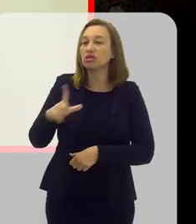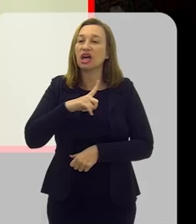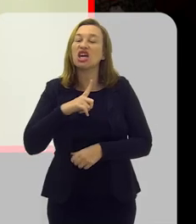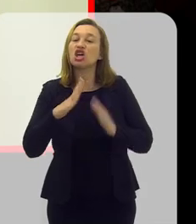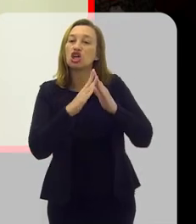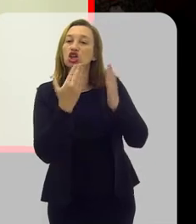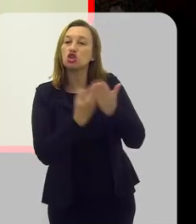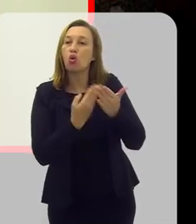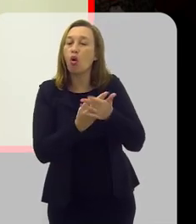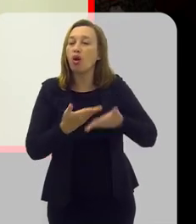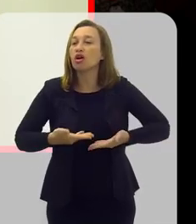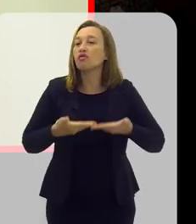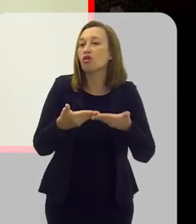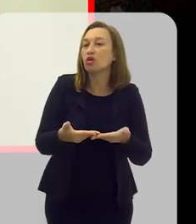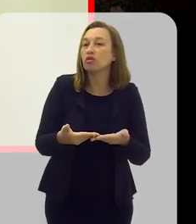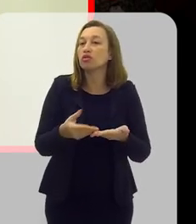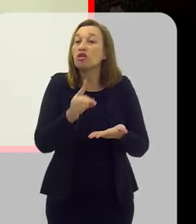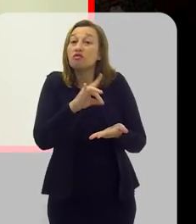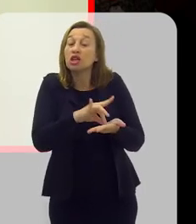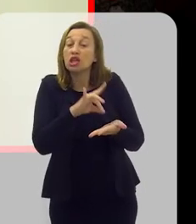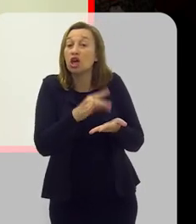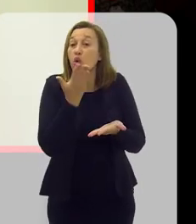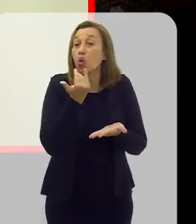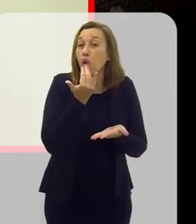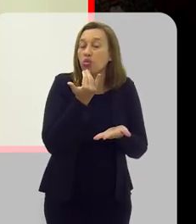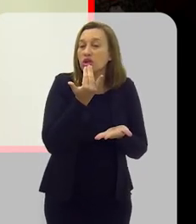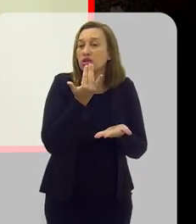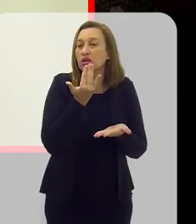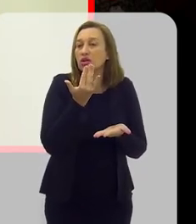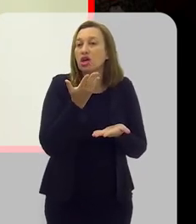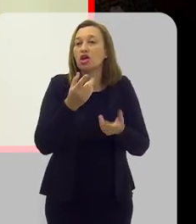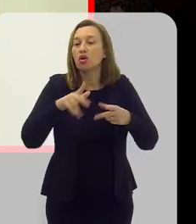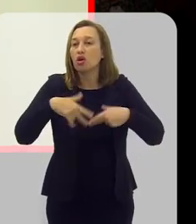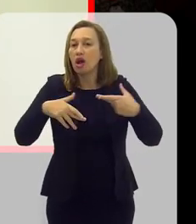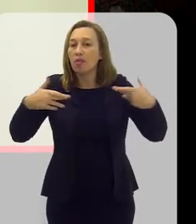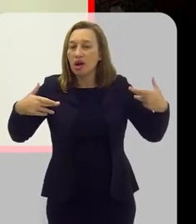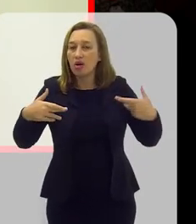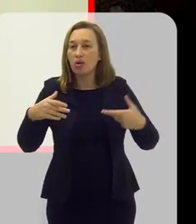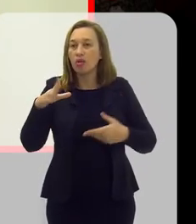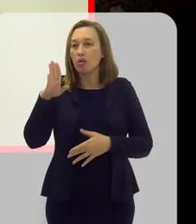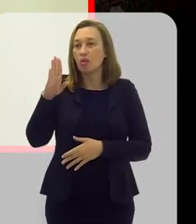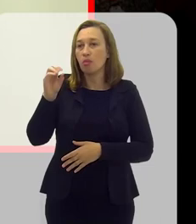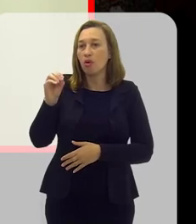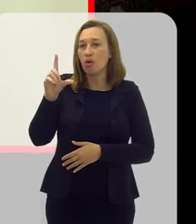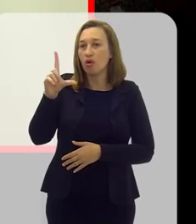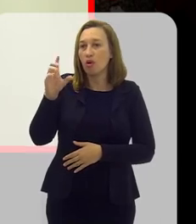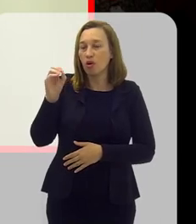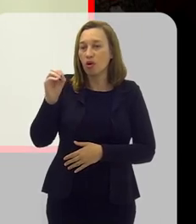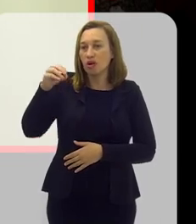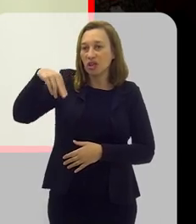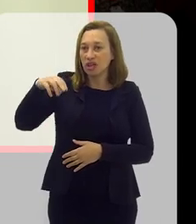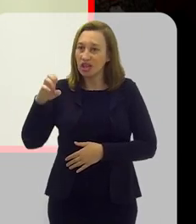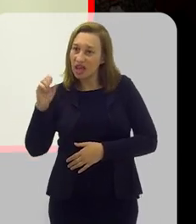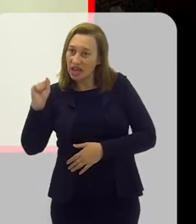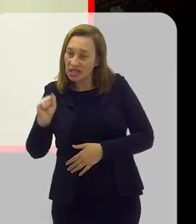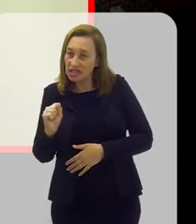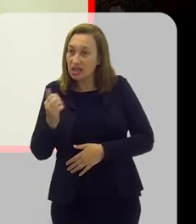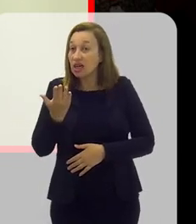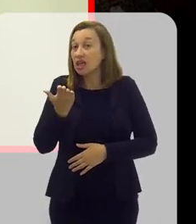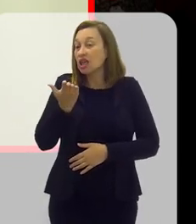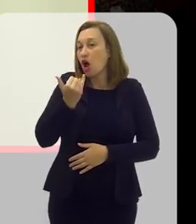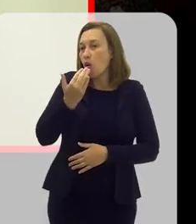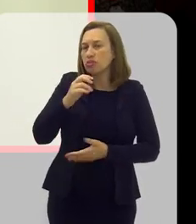que fornecem verdadeiros almoços, macarrão à bolonhesa, no lanche da manhã.